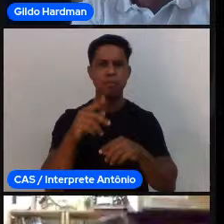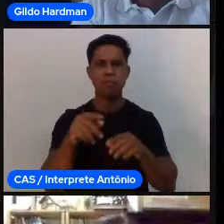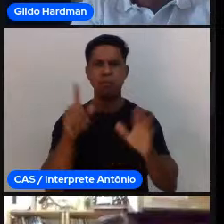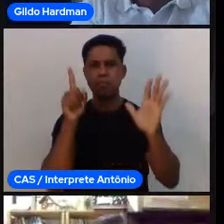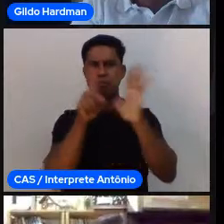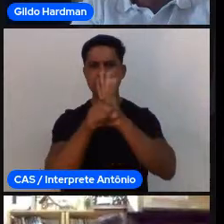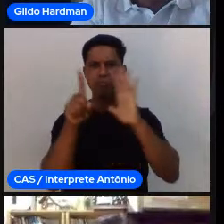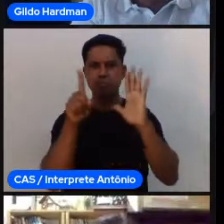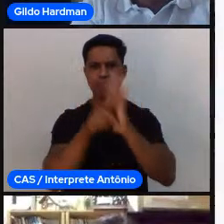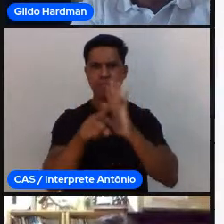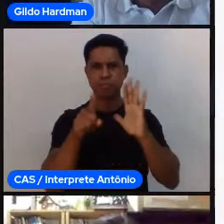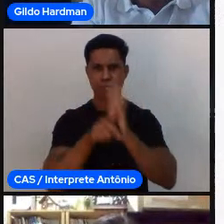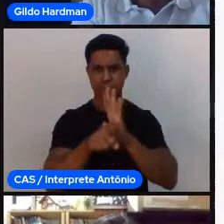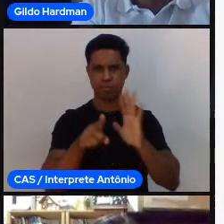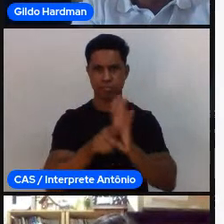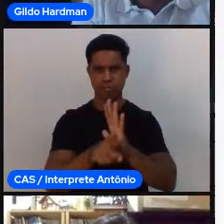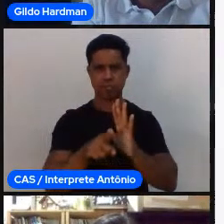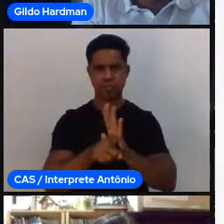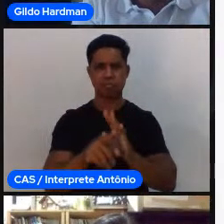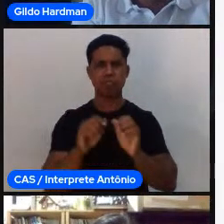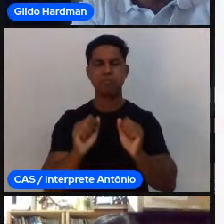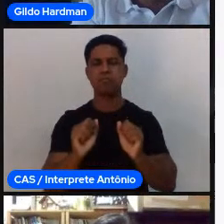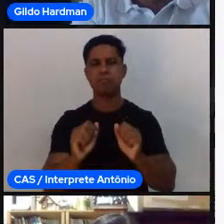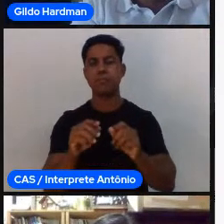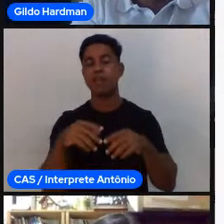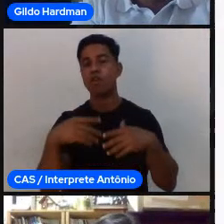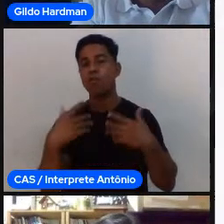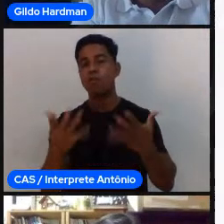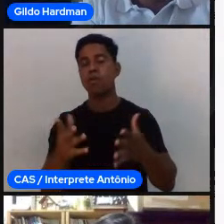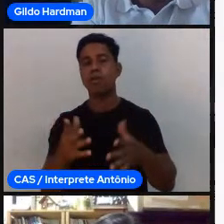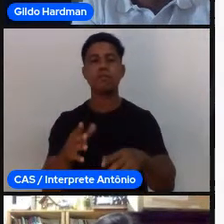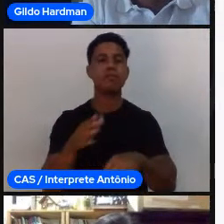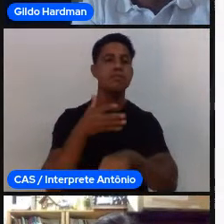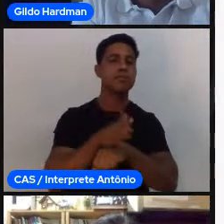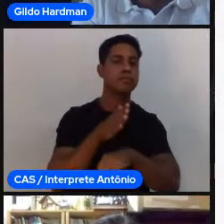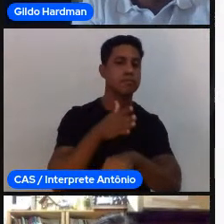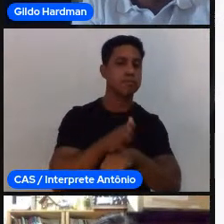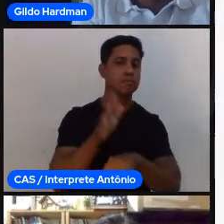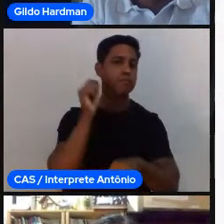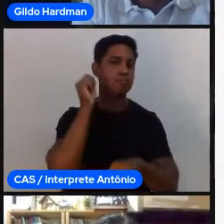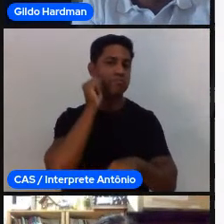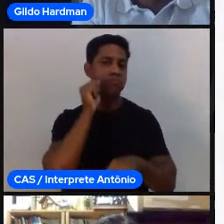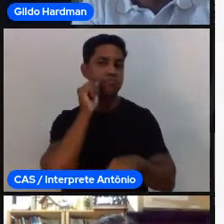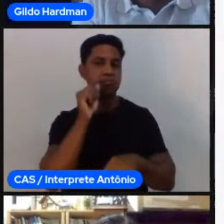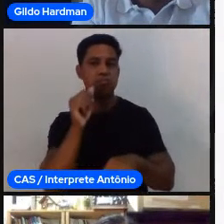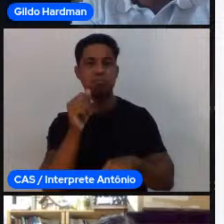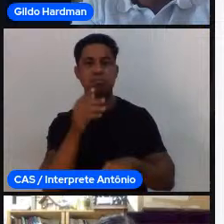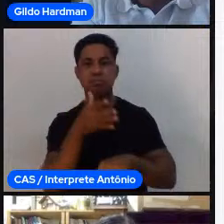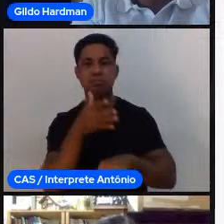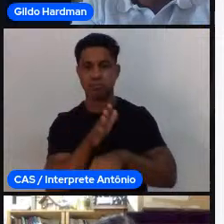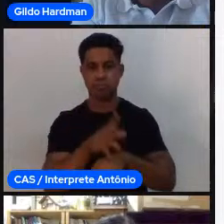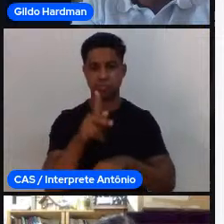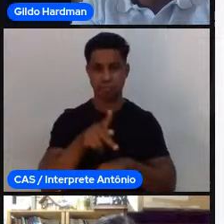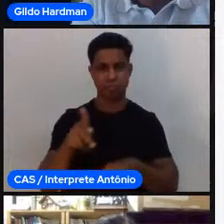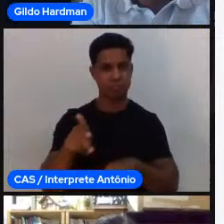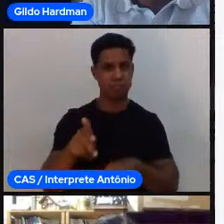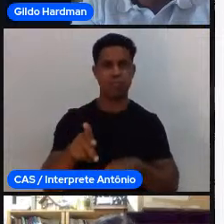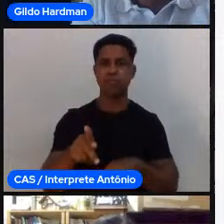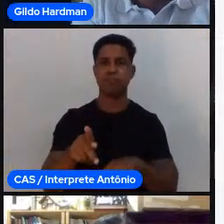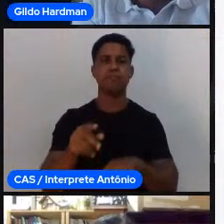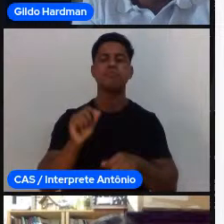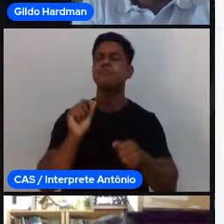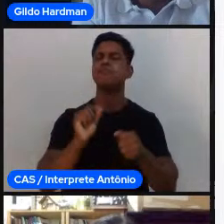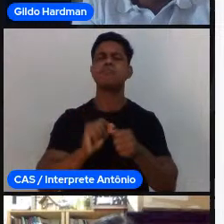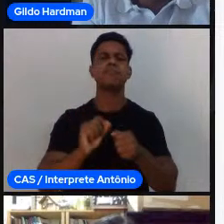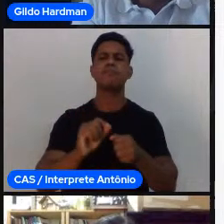quais são as ações que treinadores e treinadoras fazem. Vem aqui no YouTube que chegou para vocês agora. Então, acho que vocês